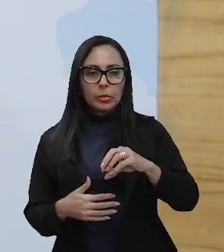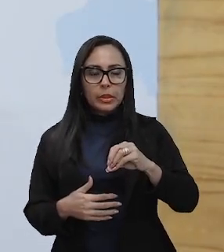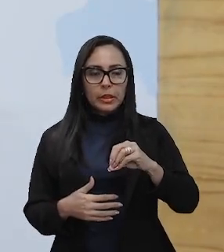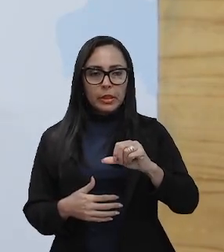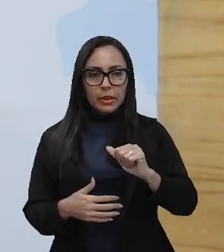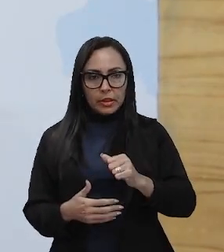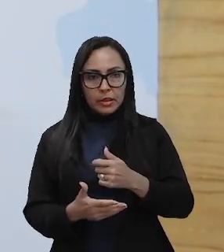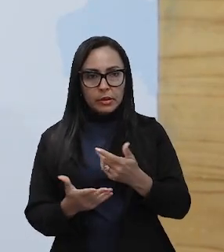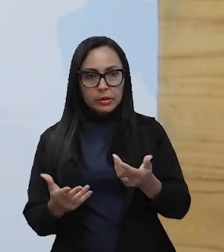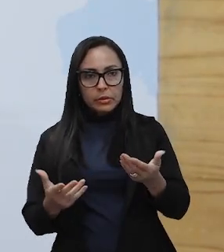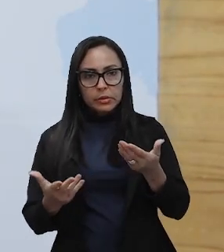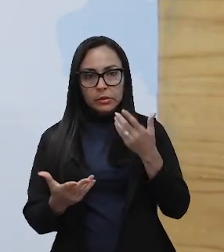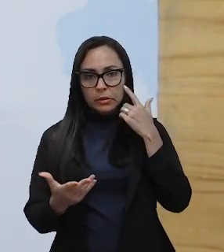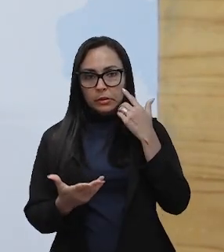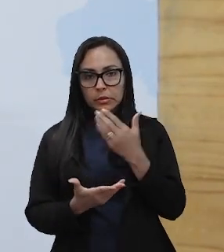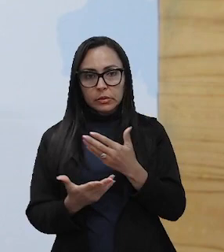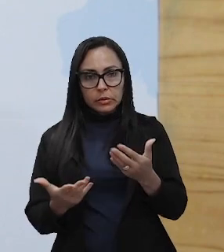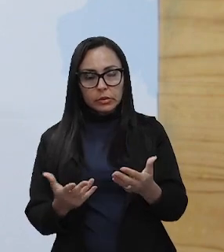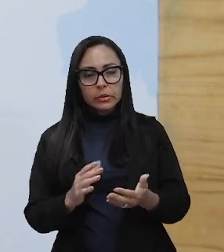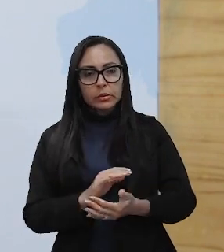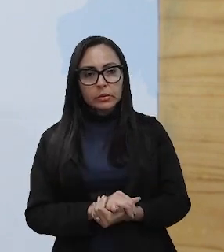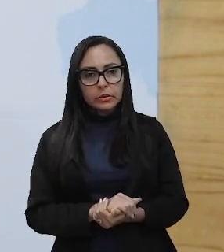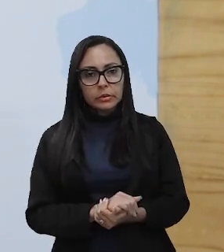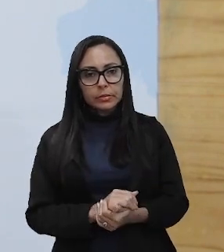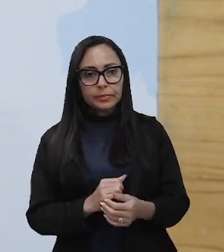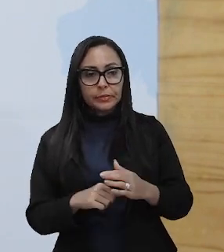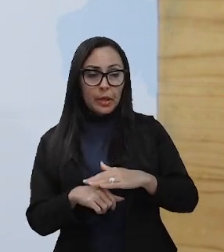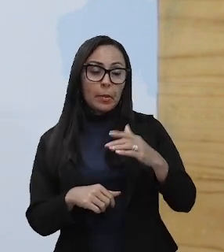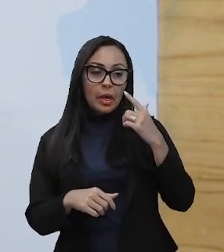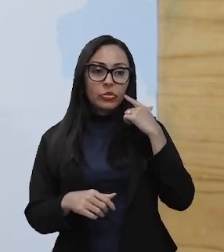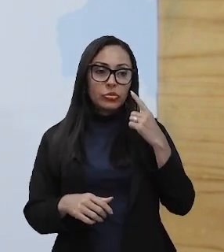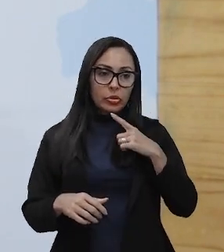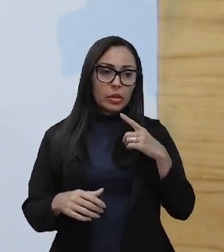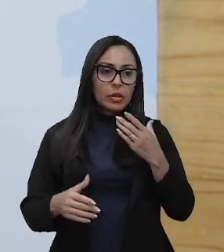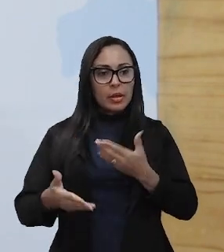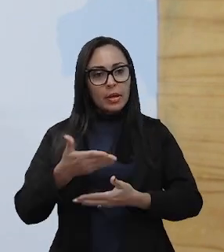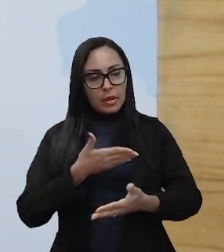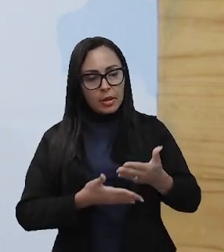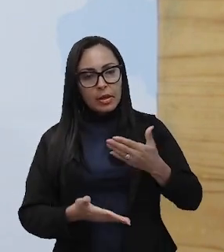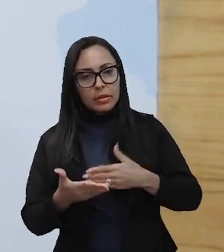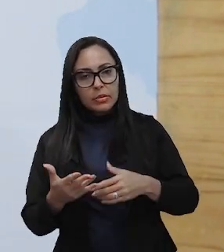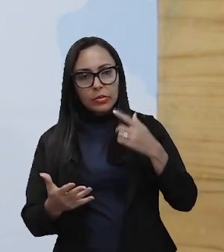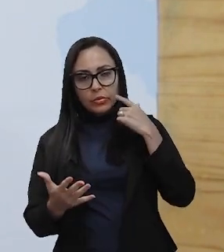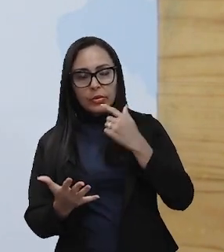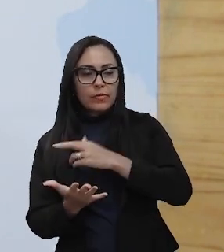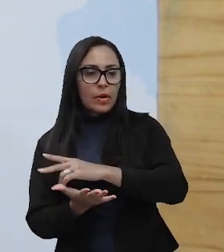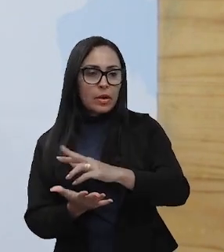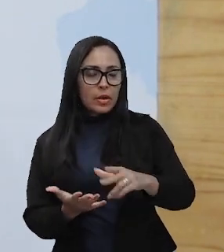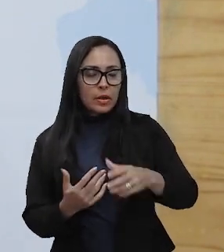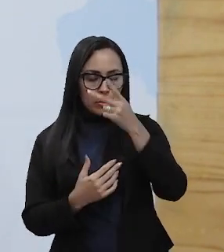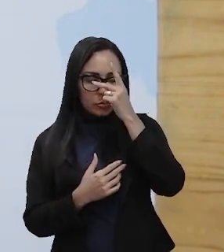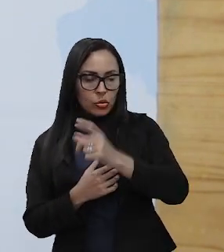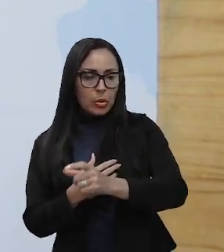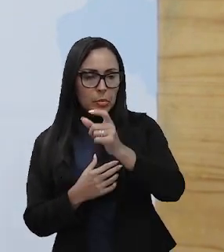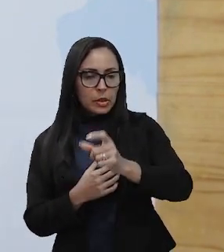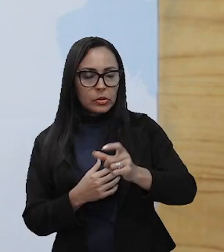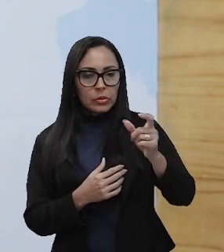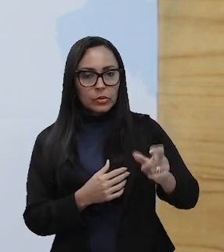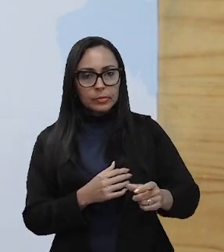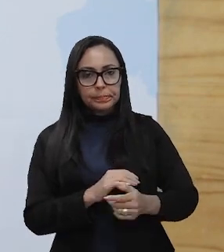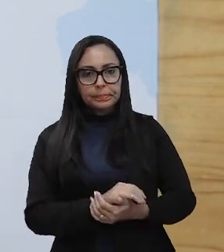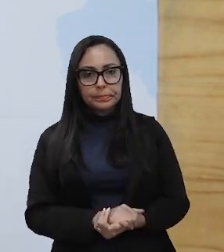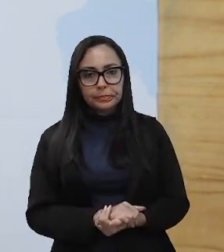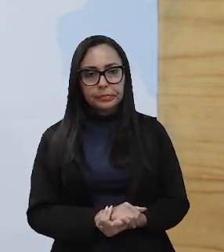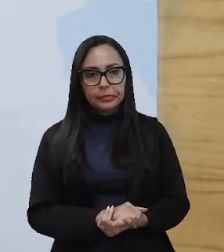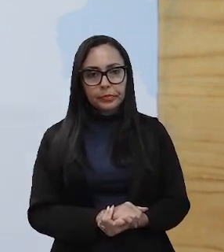ergonomia, a classificação da ergonomia que mais se relaciona no ponto de vista de várias pessoas com o design de